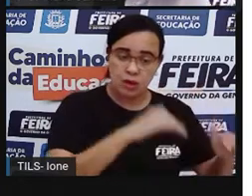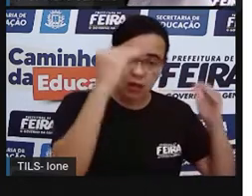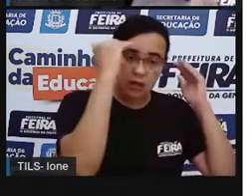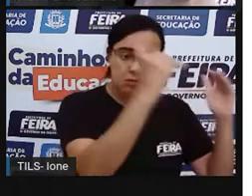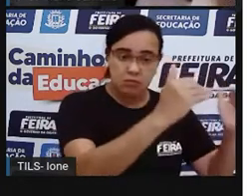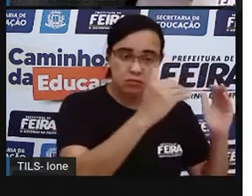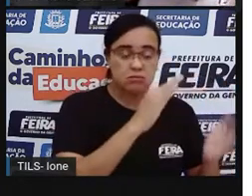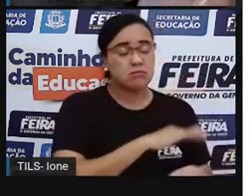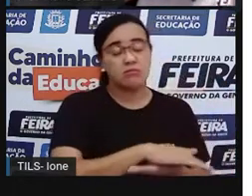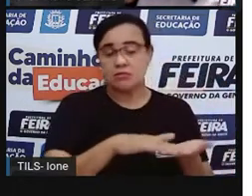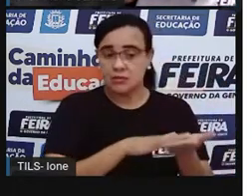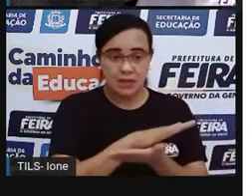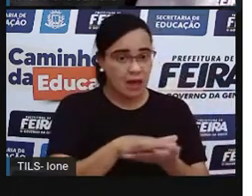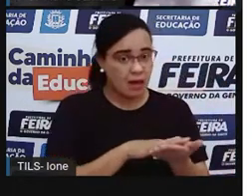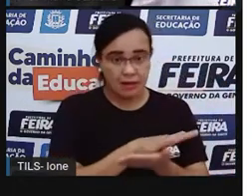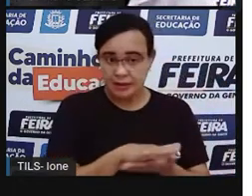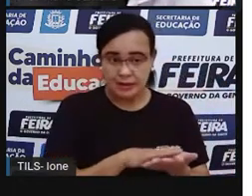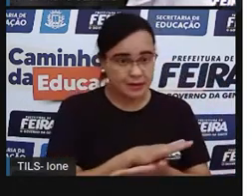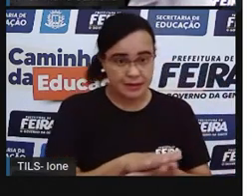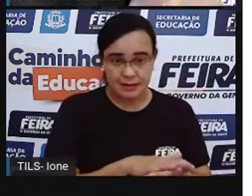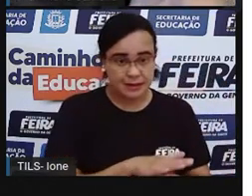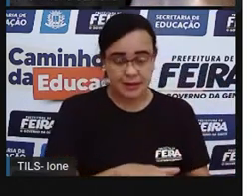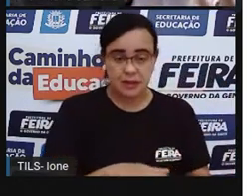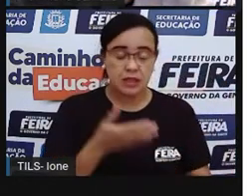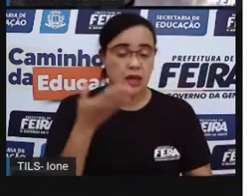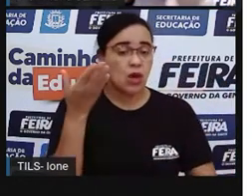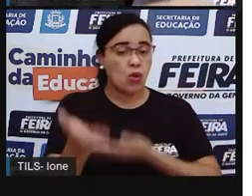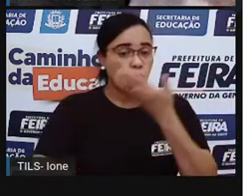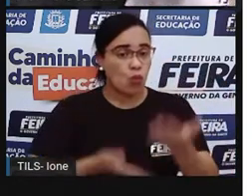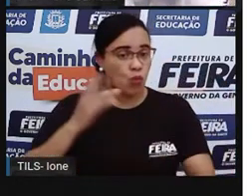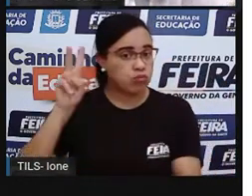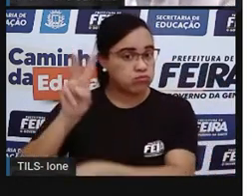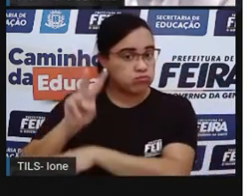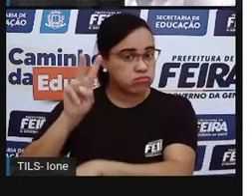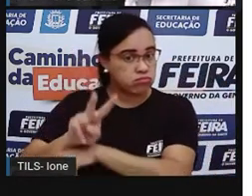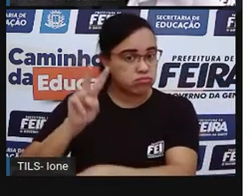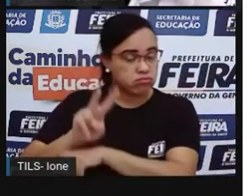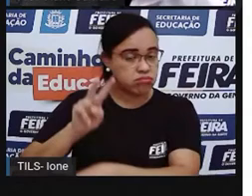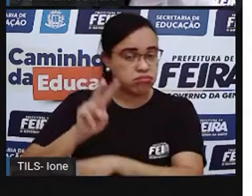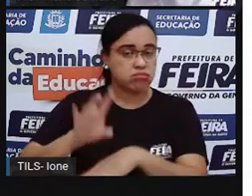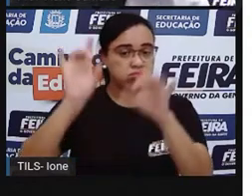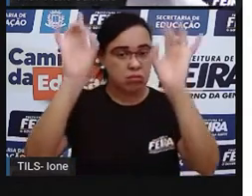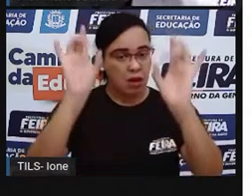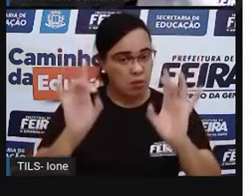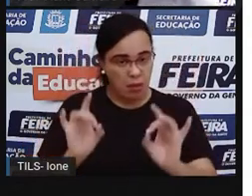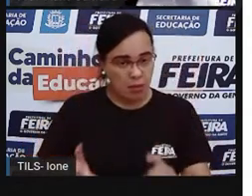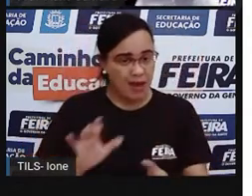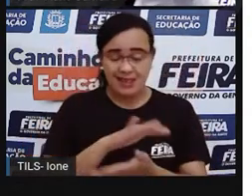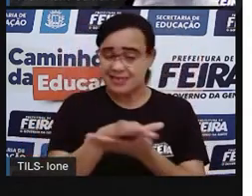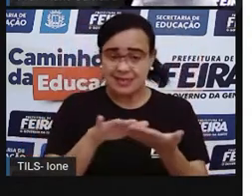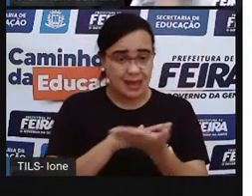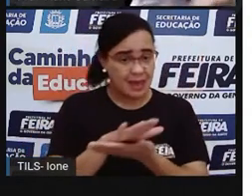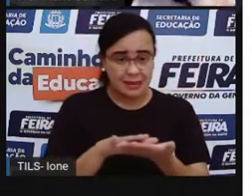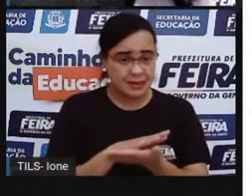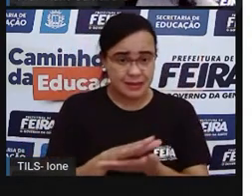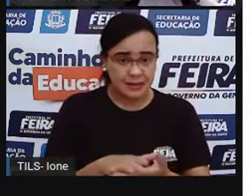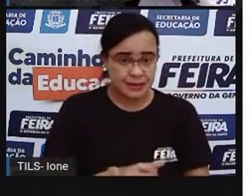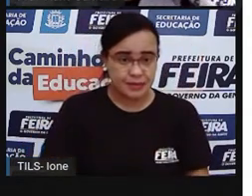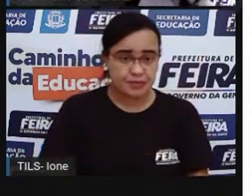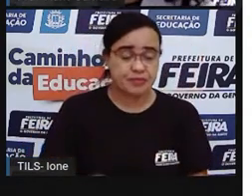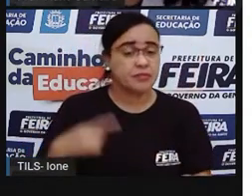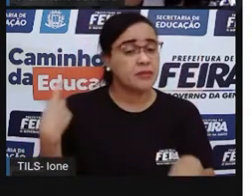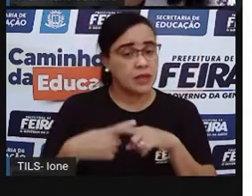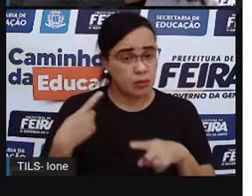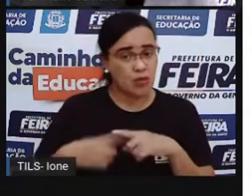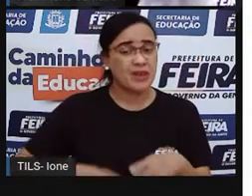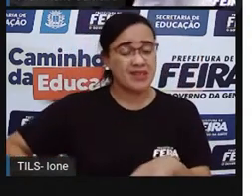elas não tinham cuidados especiais e muitas das crianças não chegavam nem a se tornar adultos, né? Então, antigamente, a